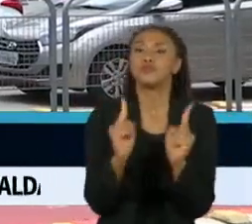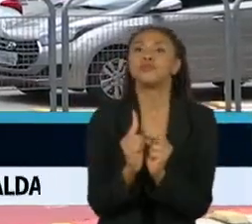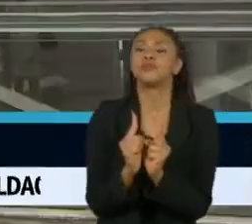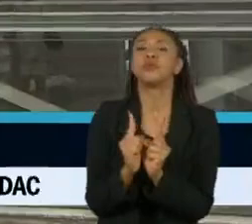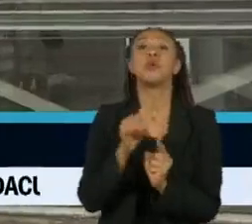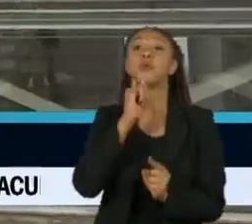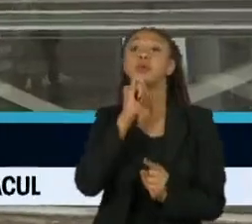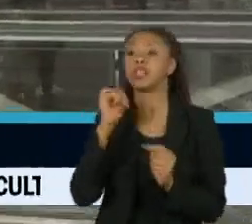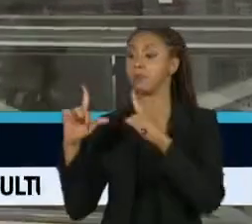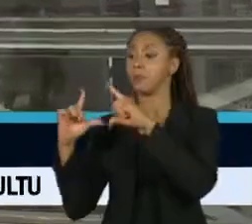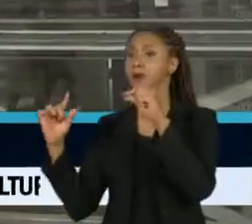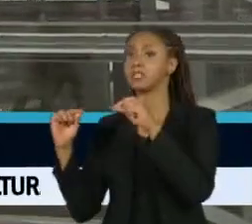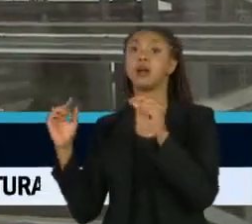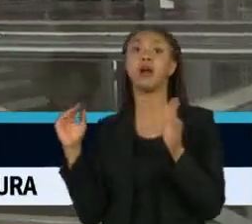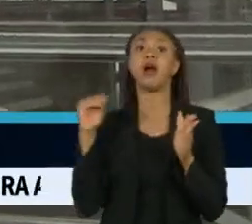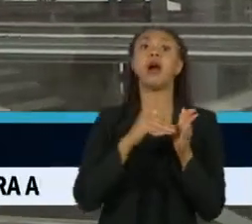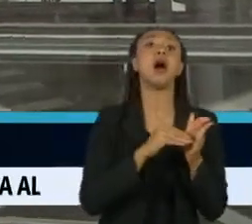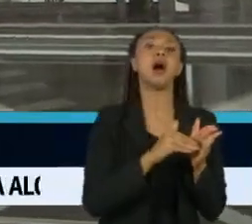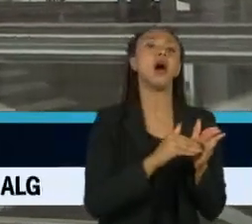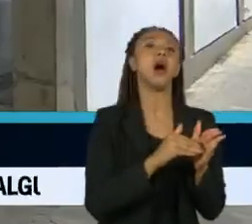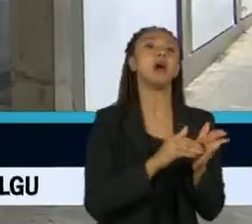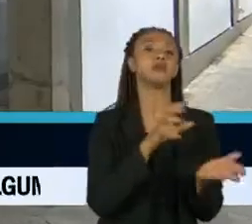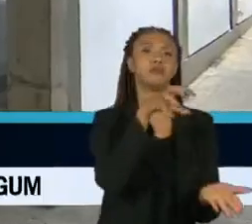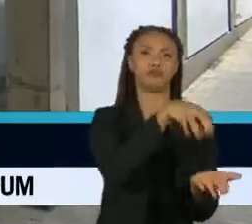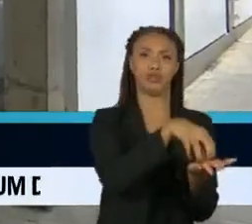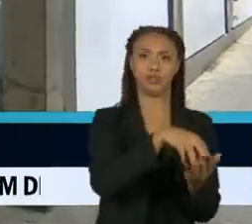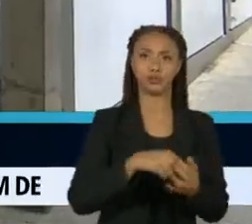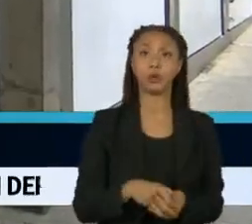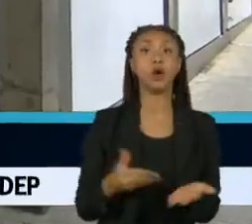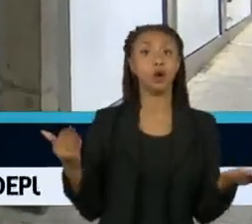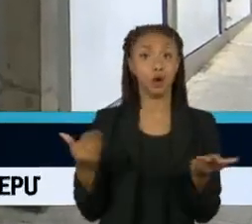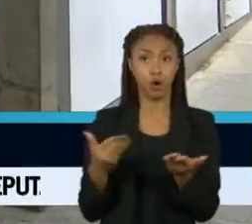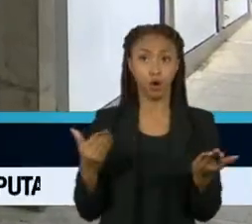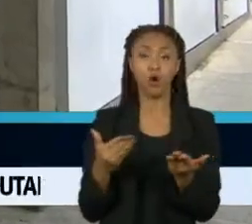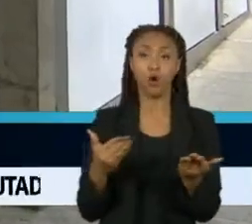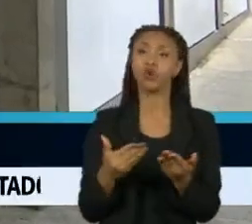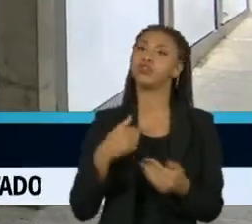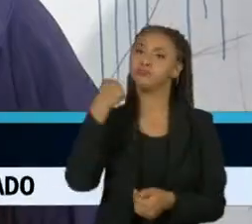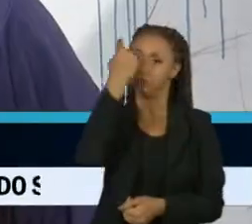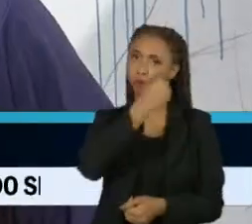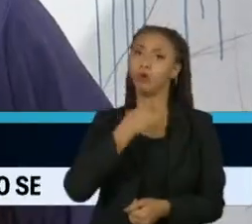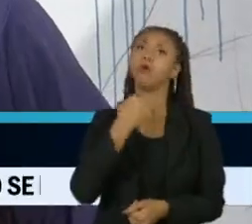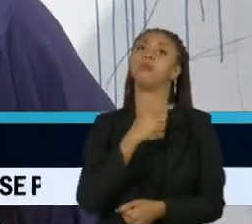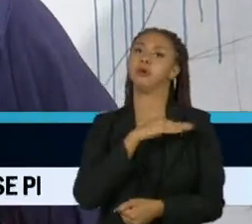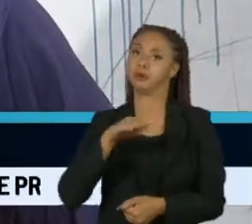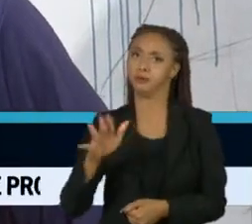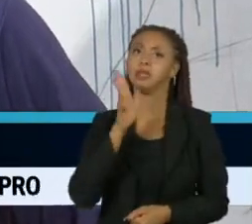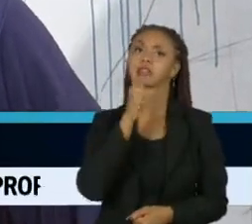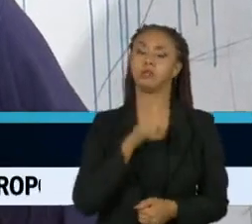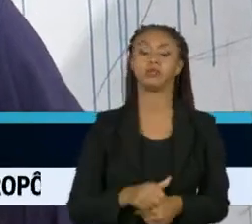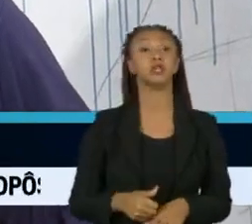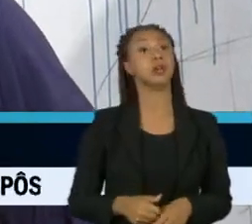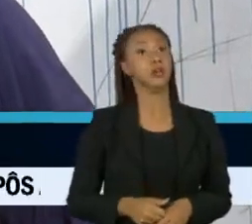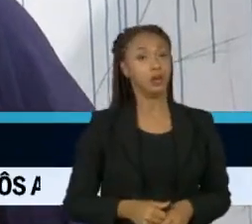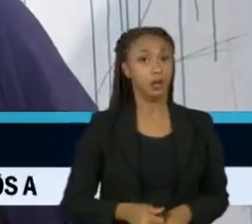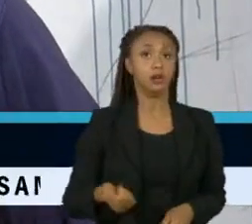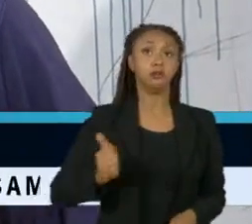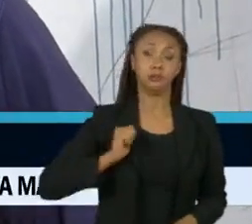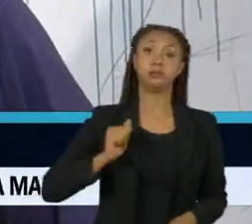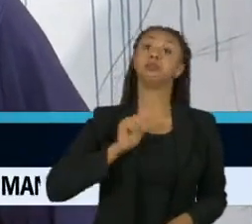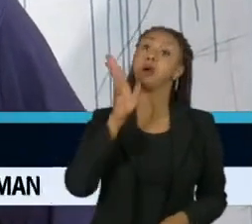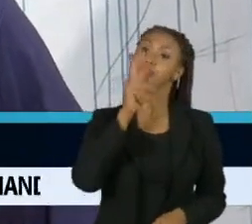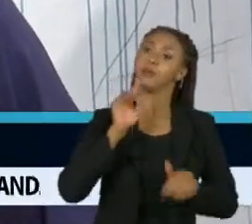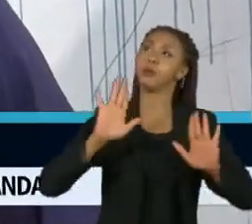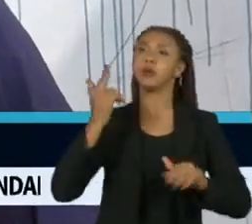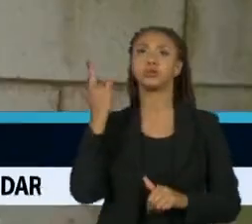Brasilândia ao centro da cidade. Hoje, o mesmo caminho é feito em uma hora e meia. Demorou, mas chegou. Para o bairro vai ser muito bom.